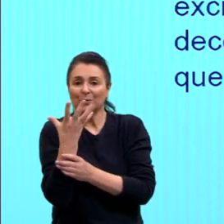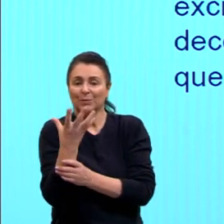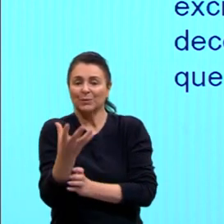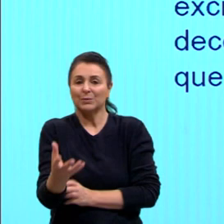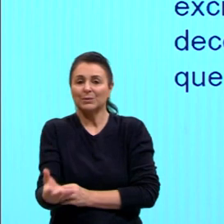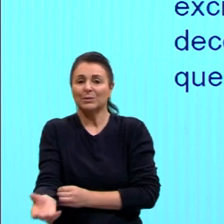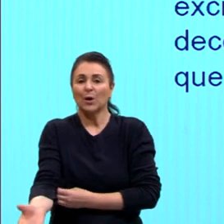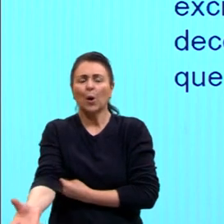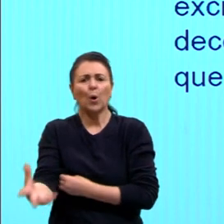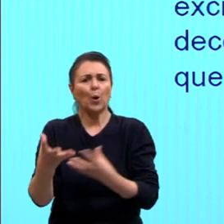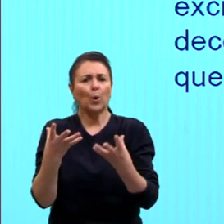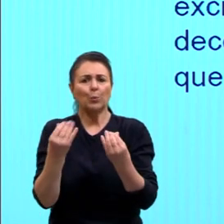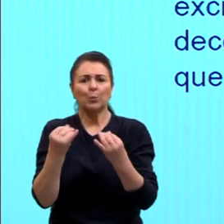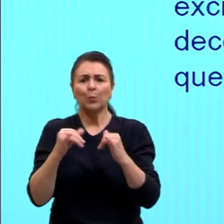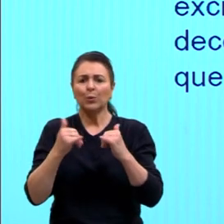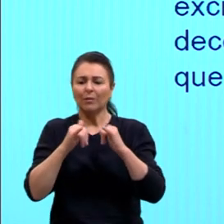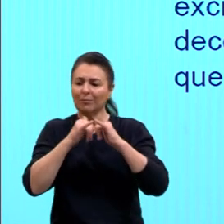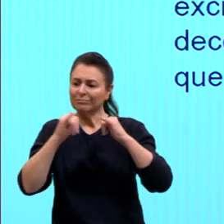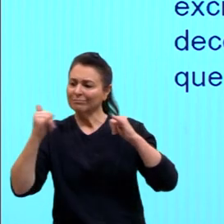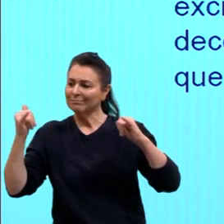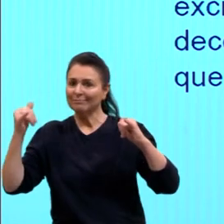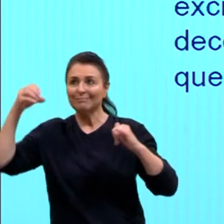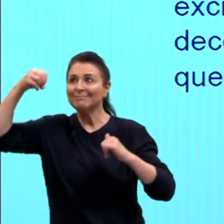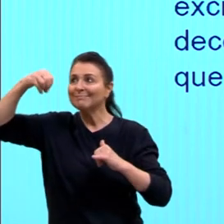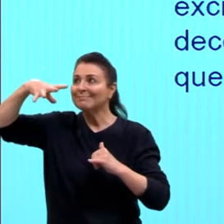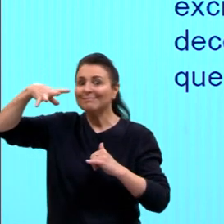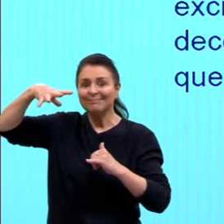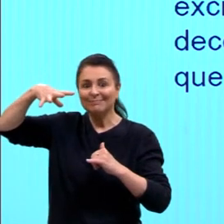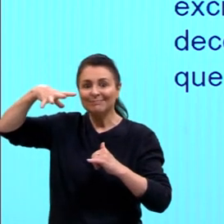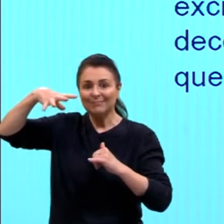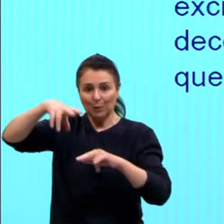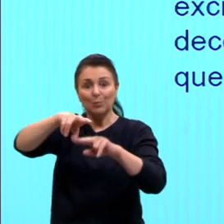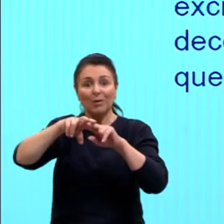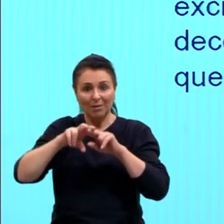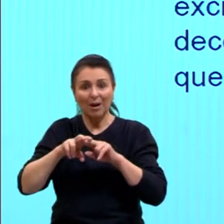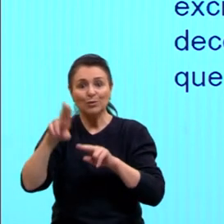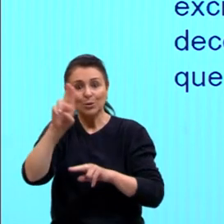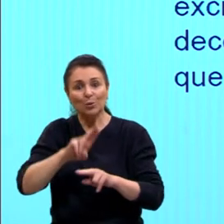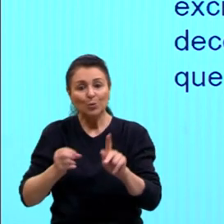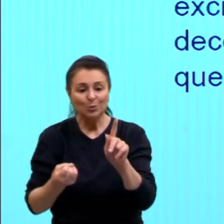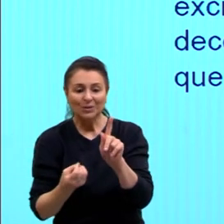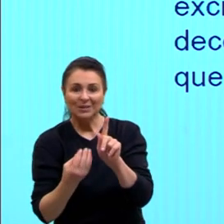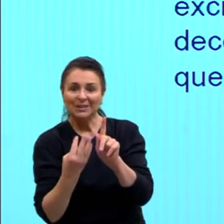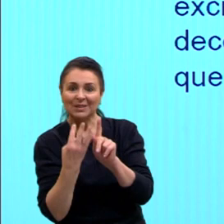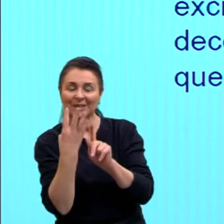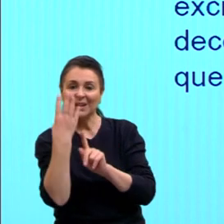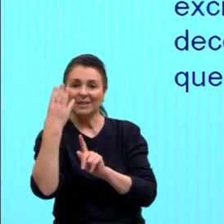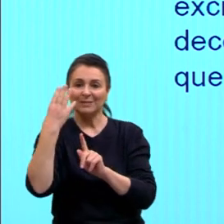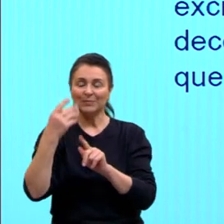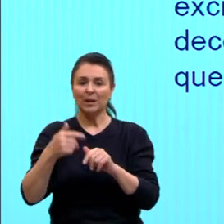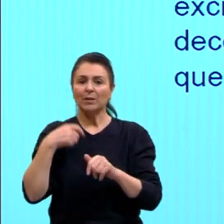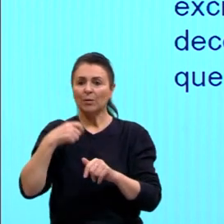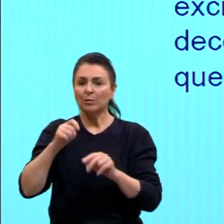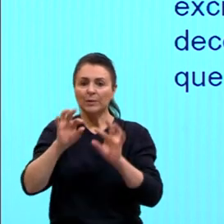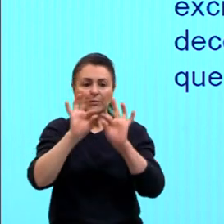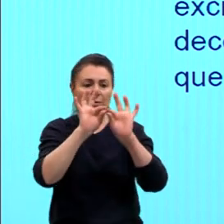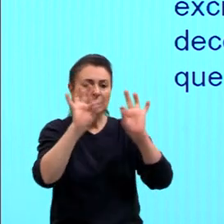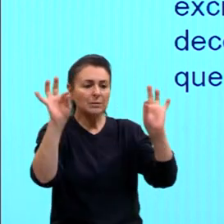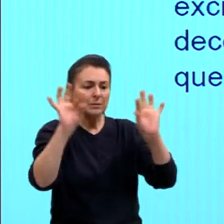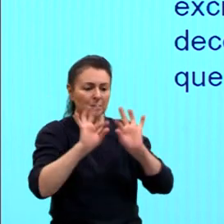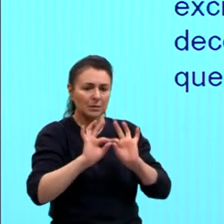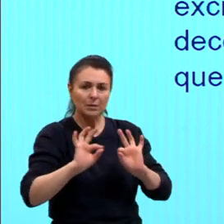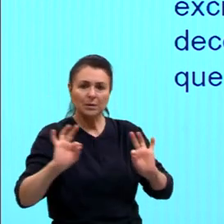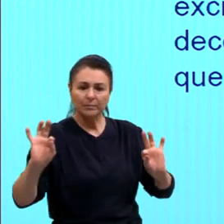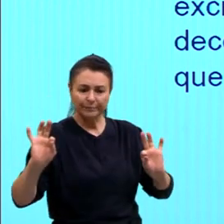bastante energia elétrica através dessa, da produção desse gás, tá, não vou precisar levar um fio até a residência dessa